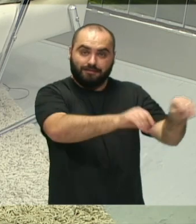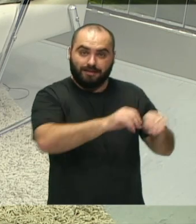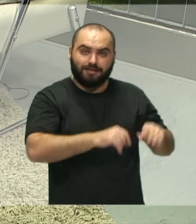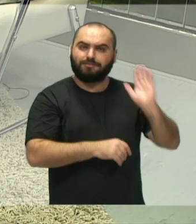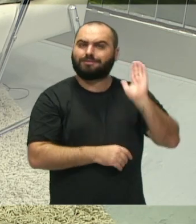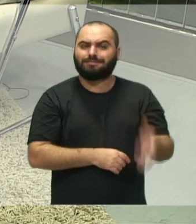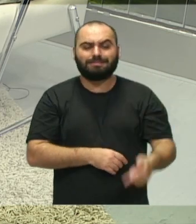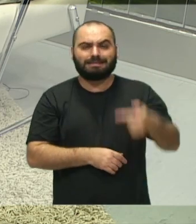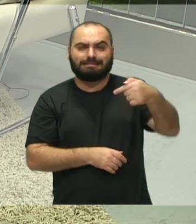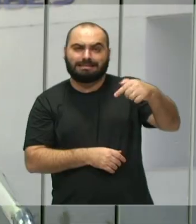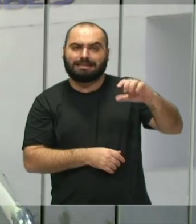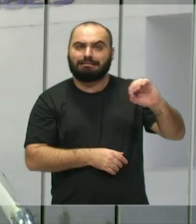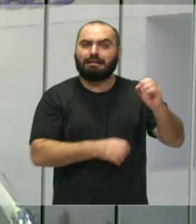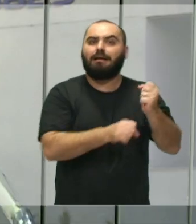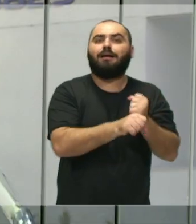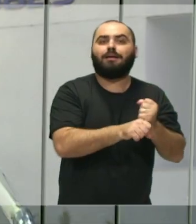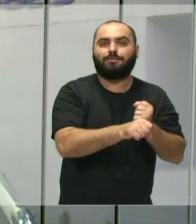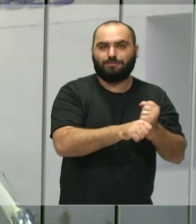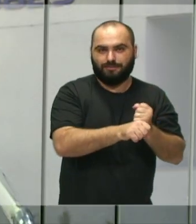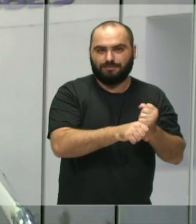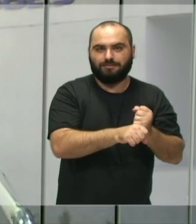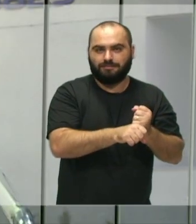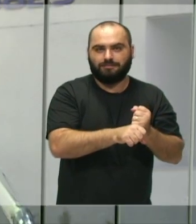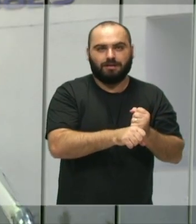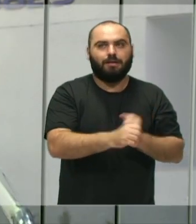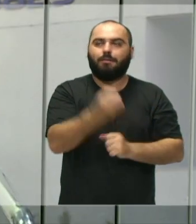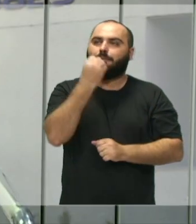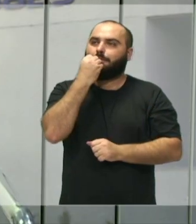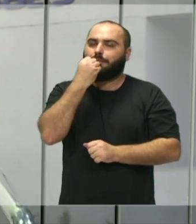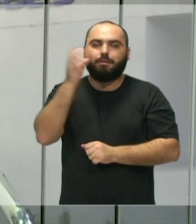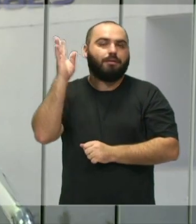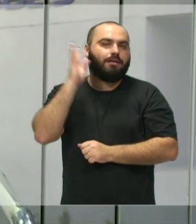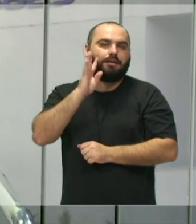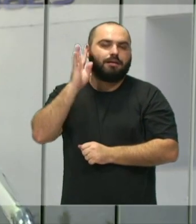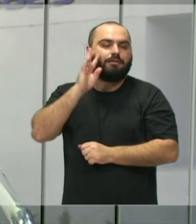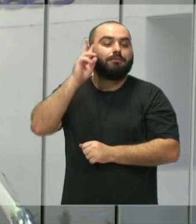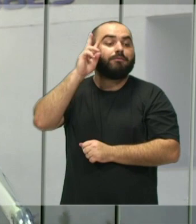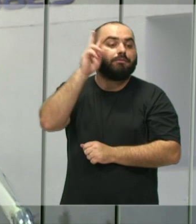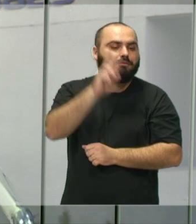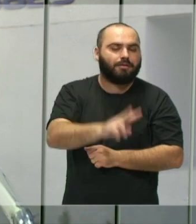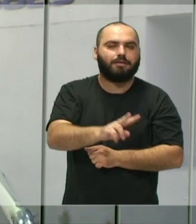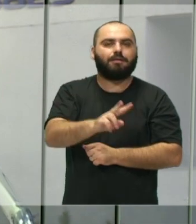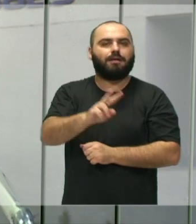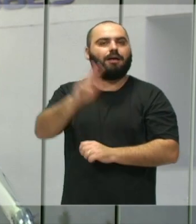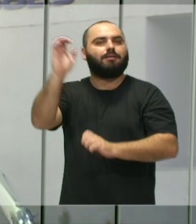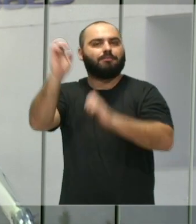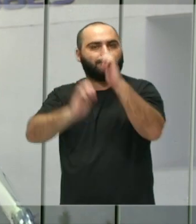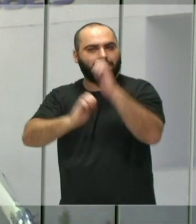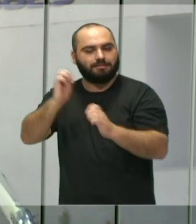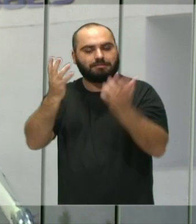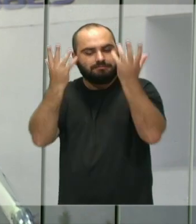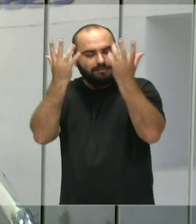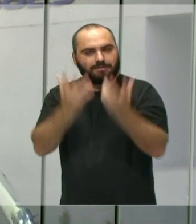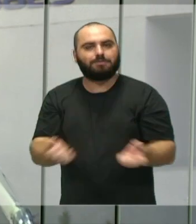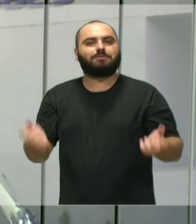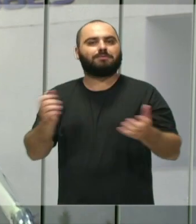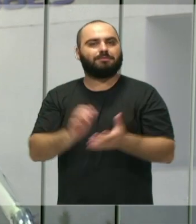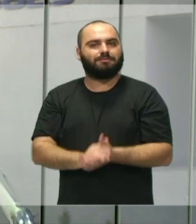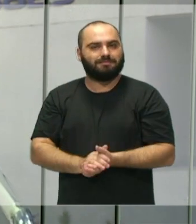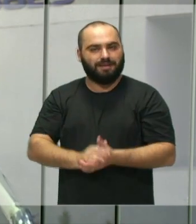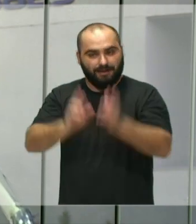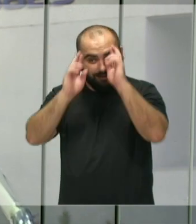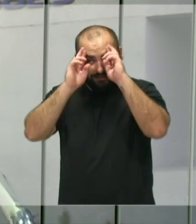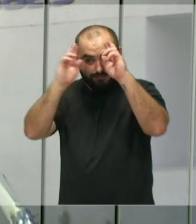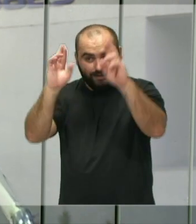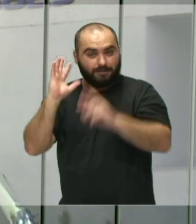muito bacana ver essa iniciativa da construtora de fazer esse transplante até em respeito aos moradores de toda aquela rua, né.